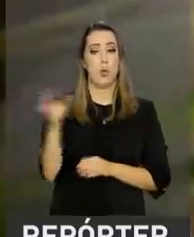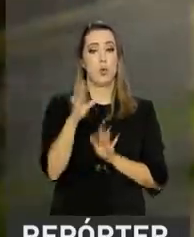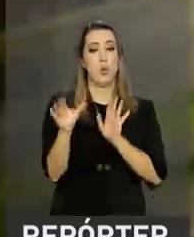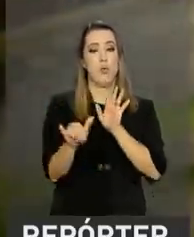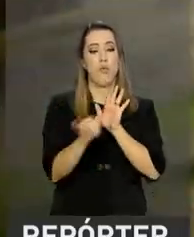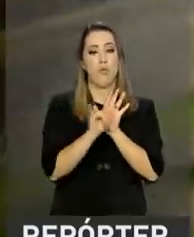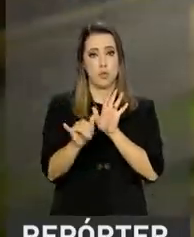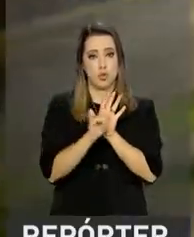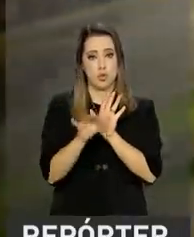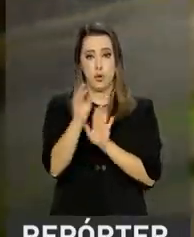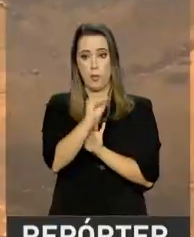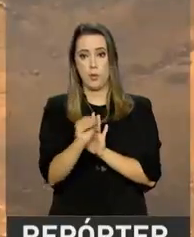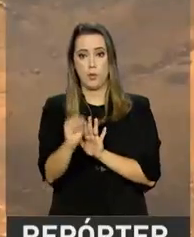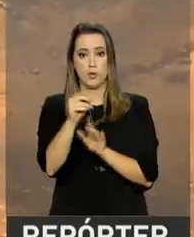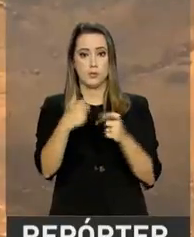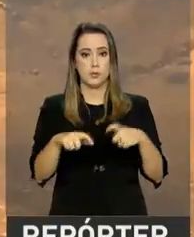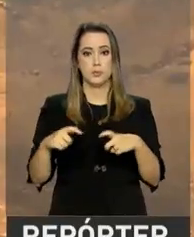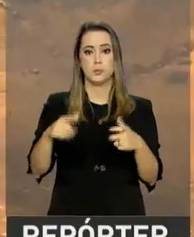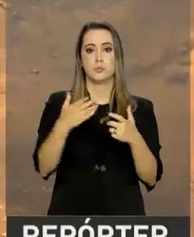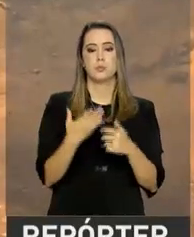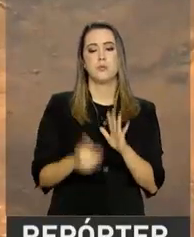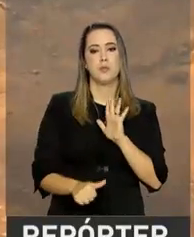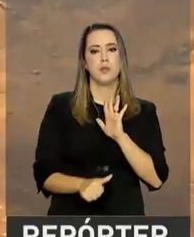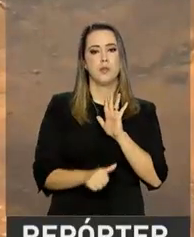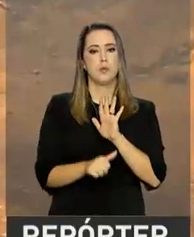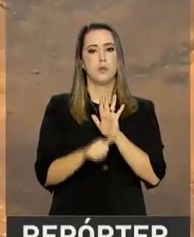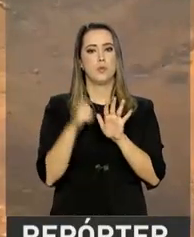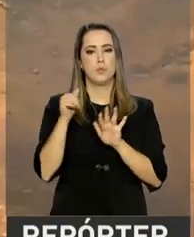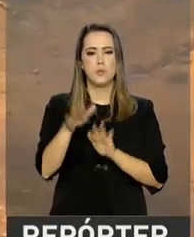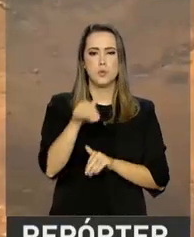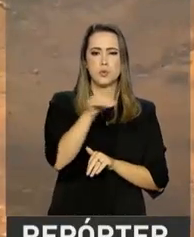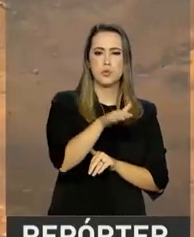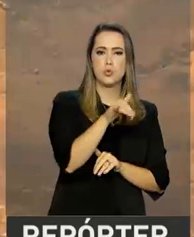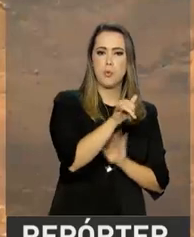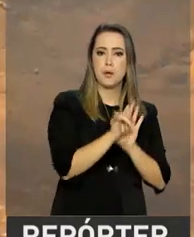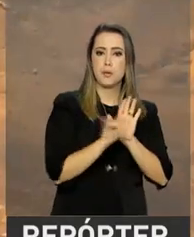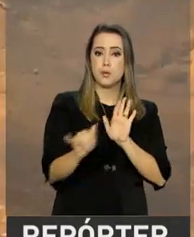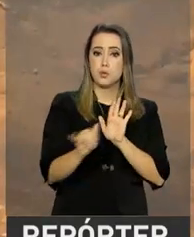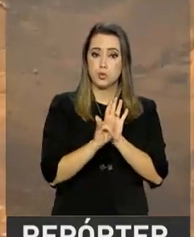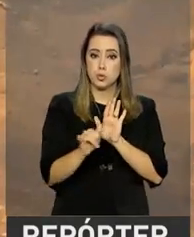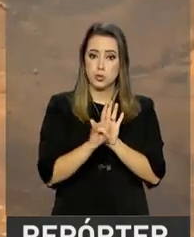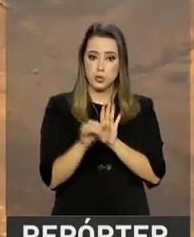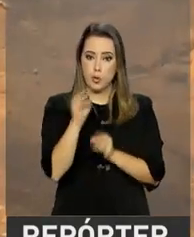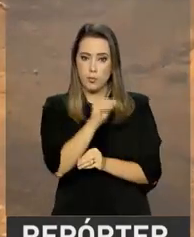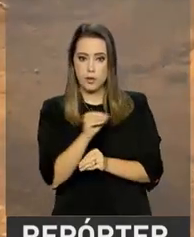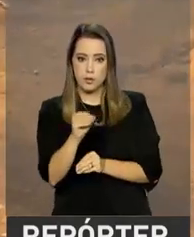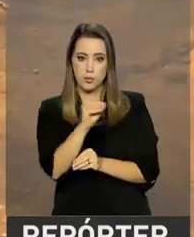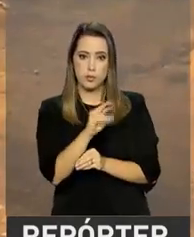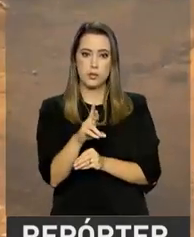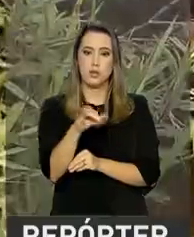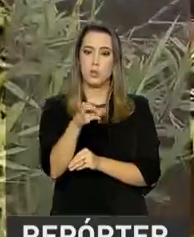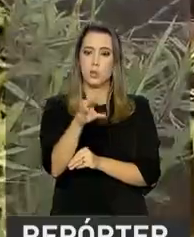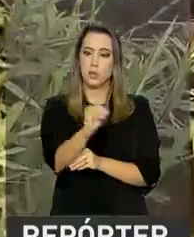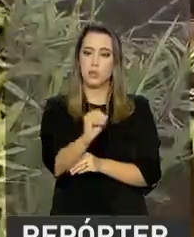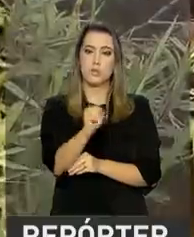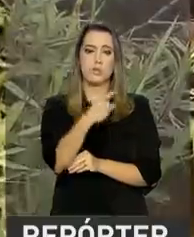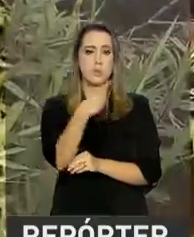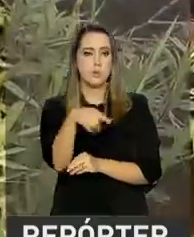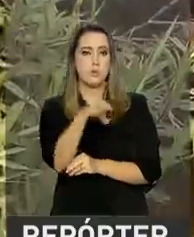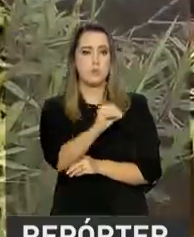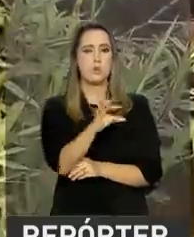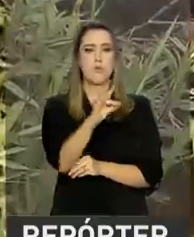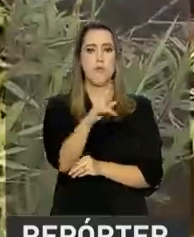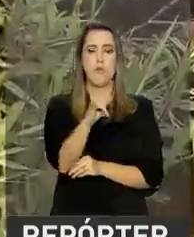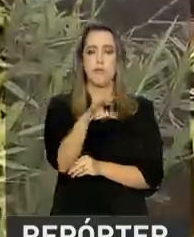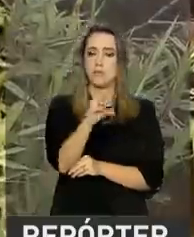garantir a preservação do local. Este é o primeiro chamamento público para a recuperação da bacia do Rio São Francisco e da bacia do